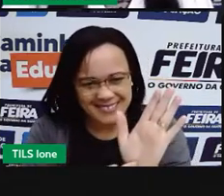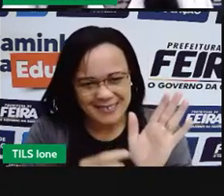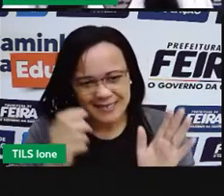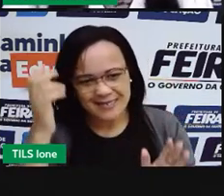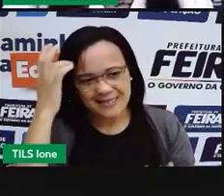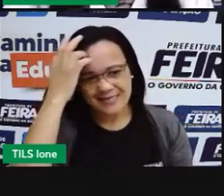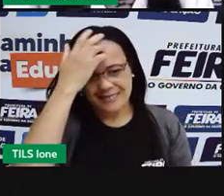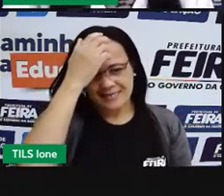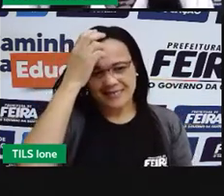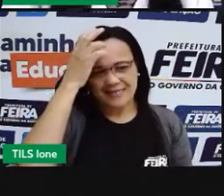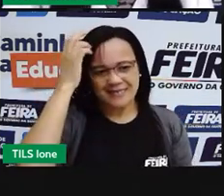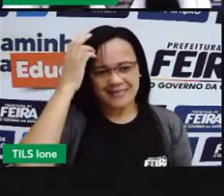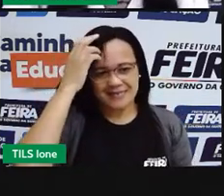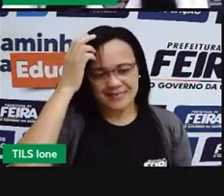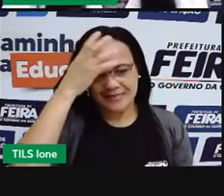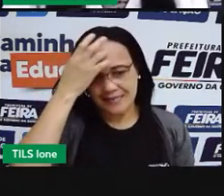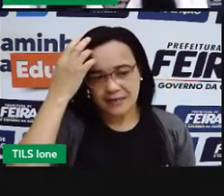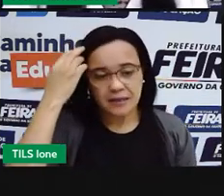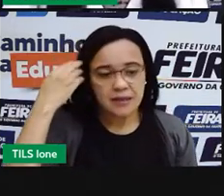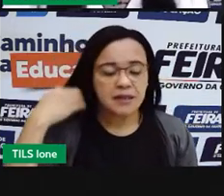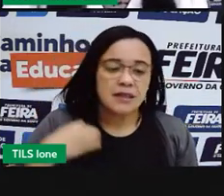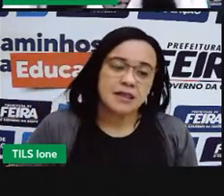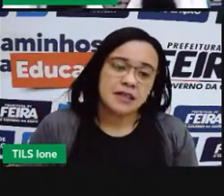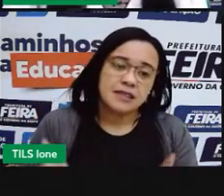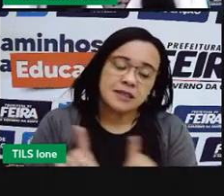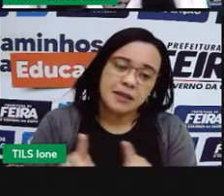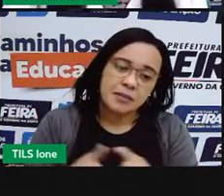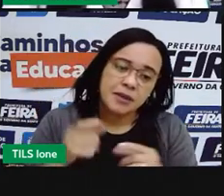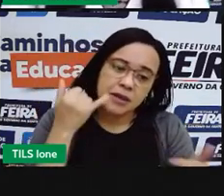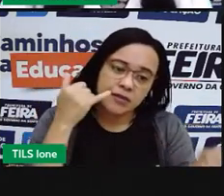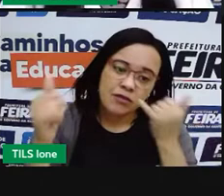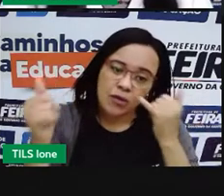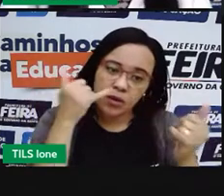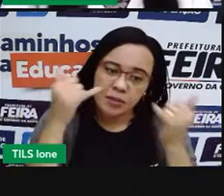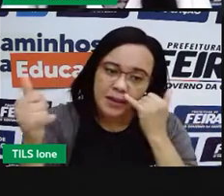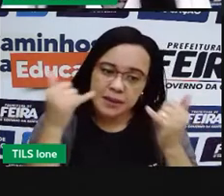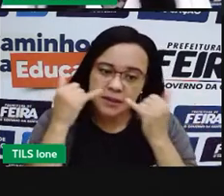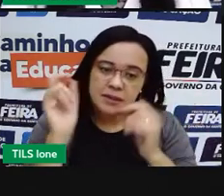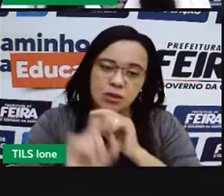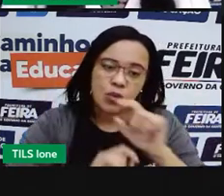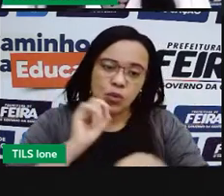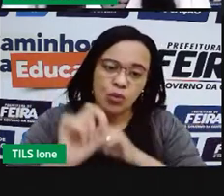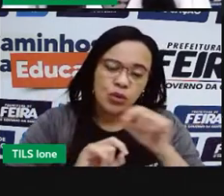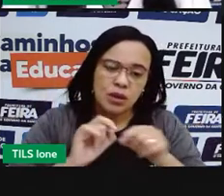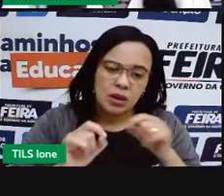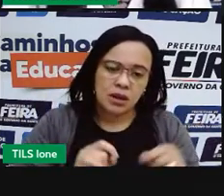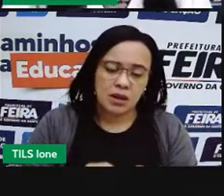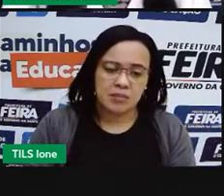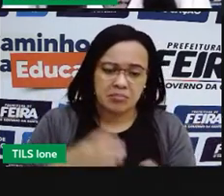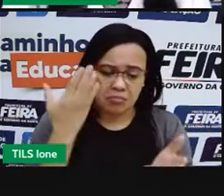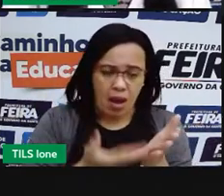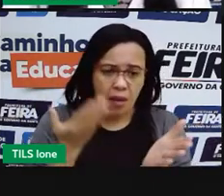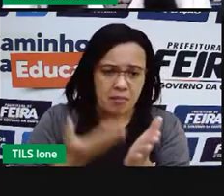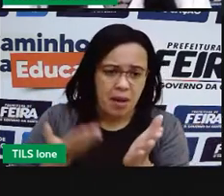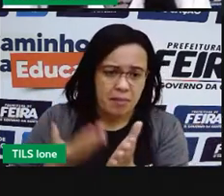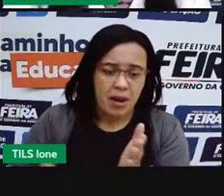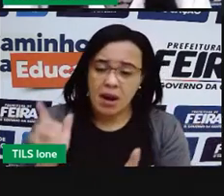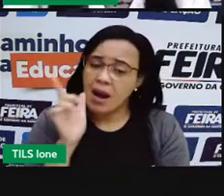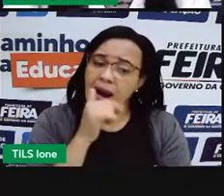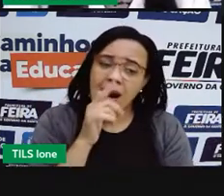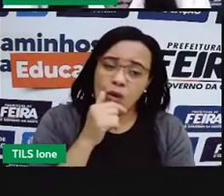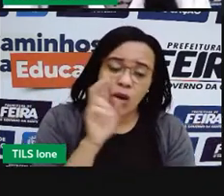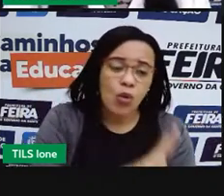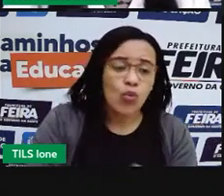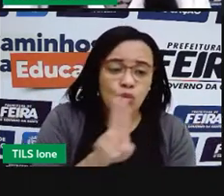Você também vai poder acompanhar as informações sobre o consumo. Então, uma coisa que eu